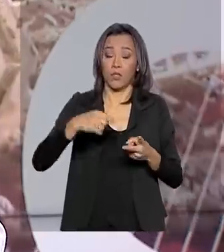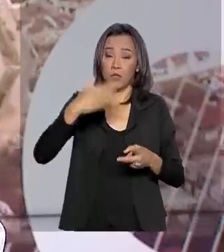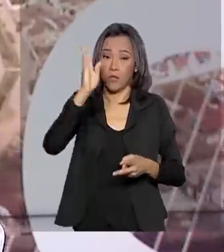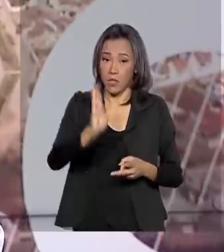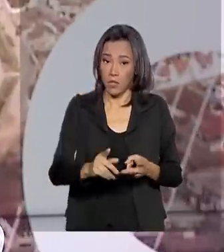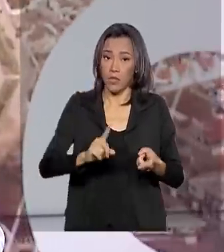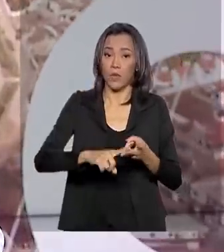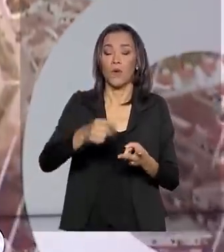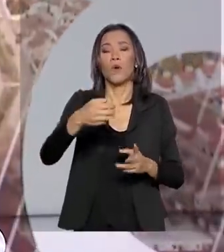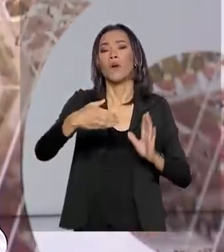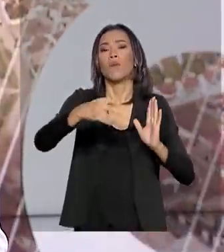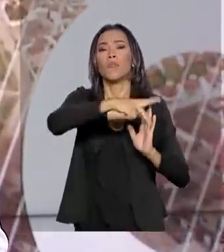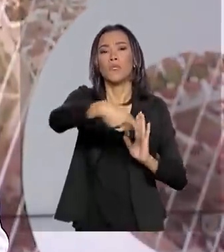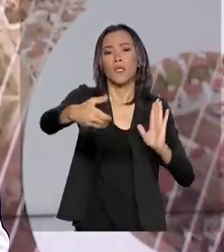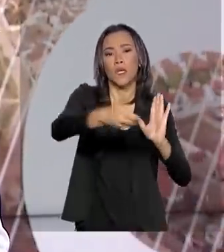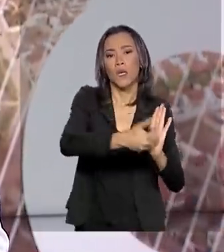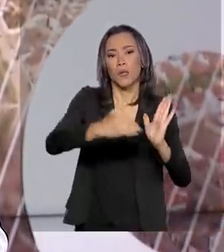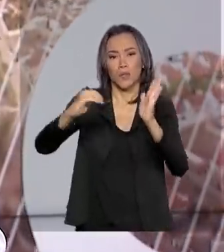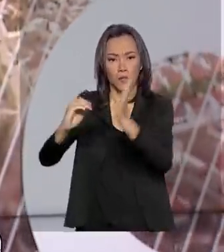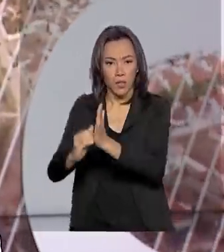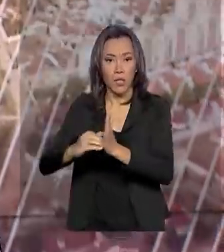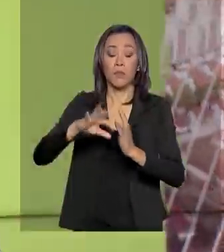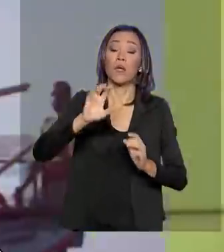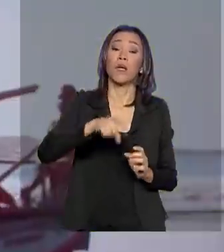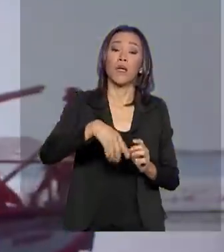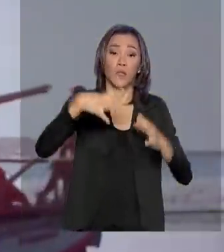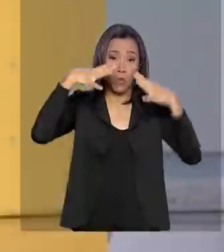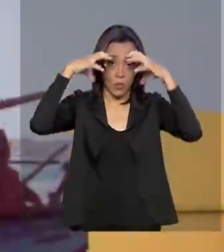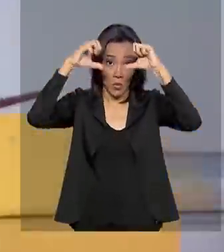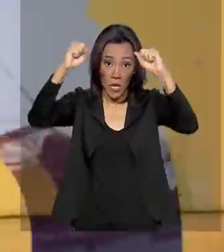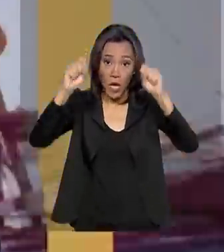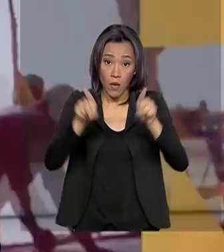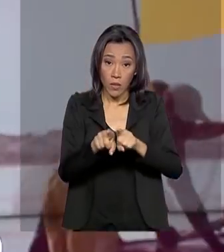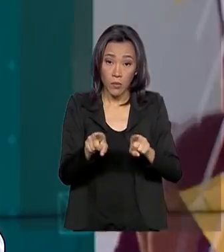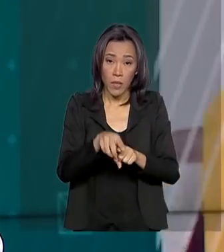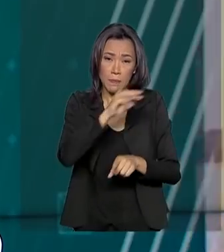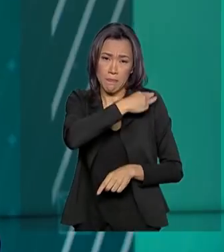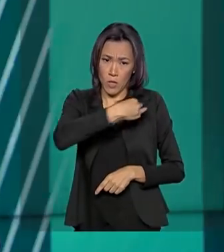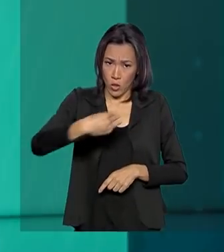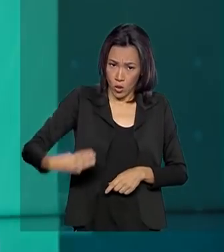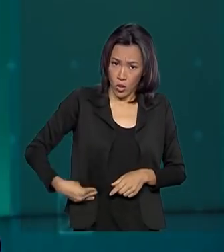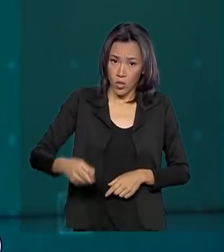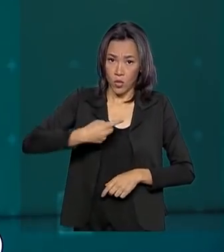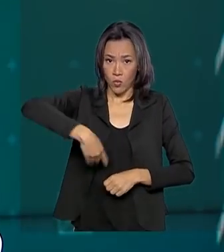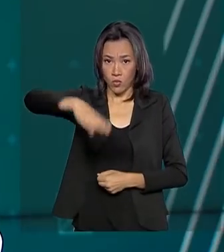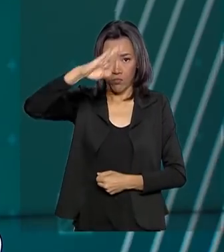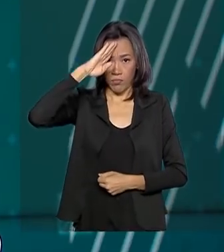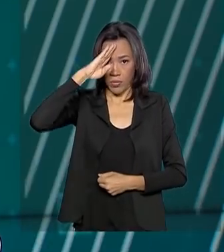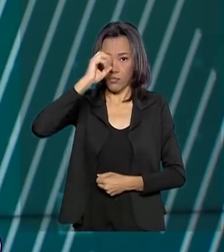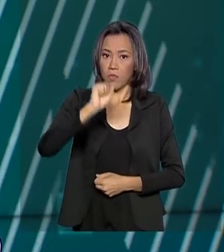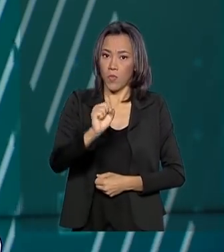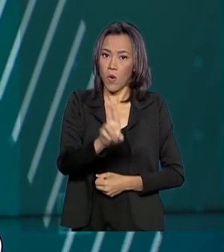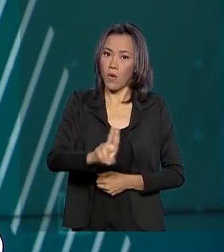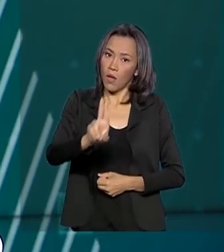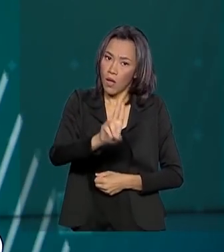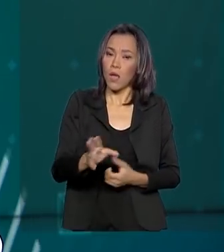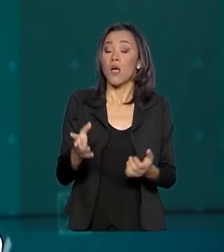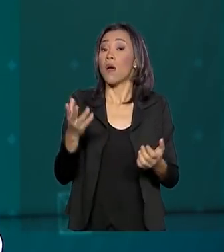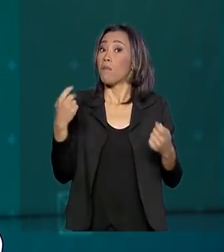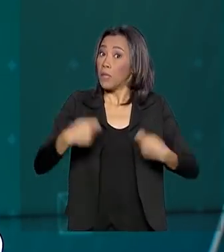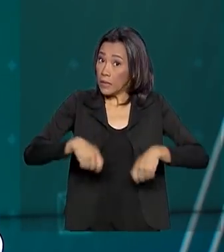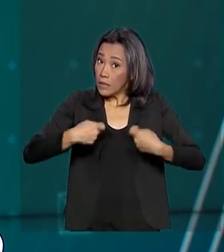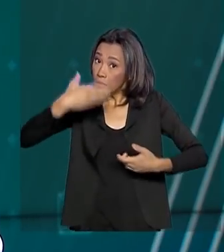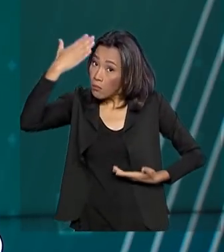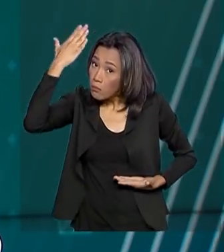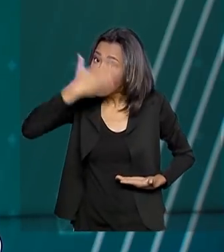da Câmara e do Supremo Tribunal Federal, ministros de Estado e aos comandantes das Forças Armadas. E ainda será necessário